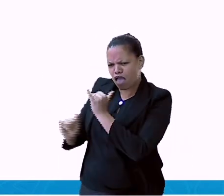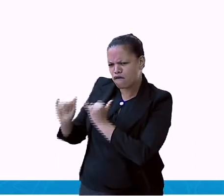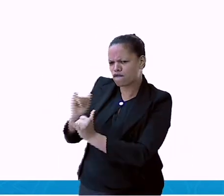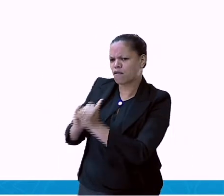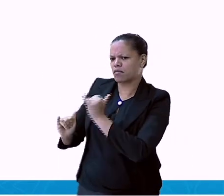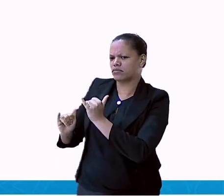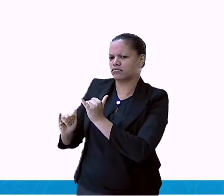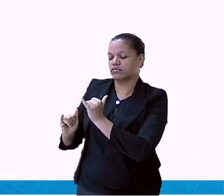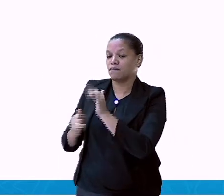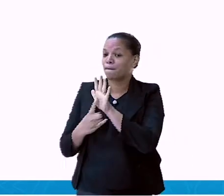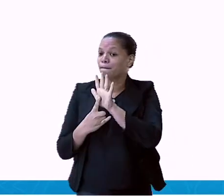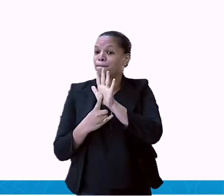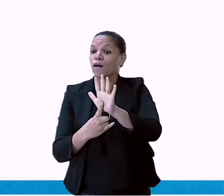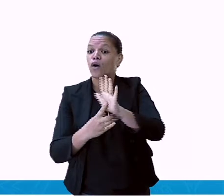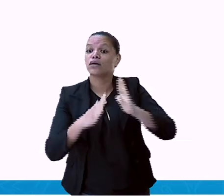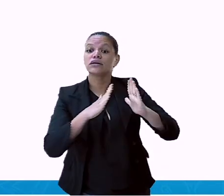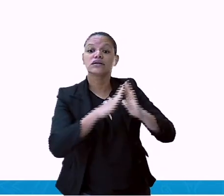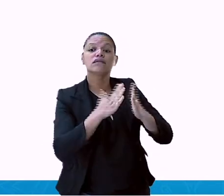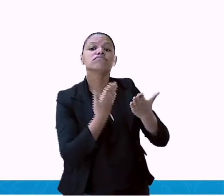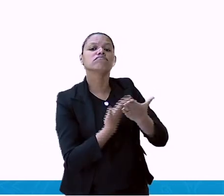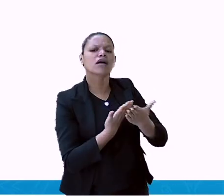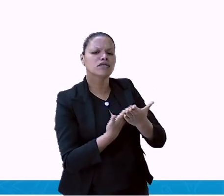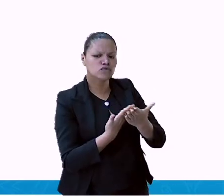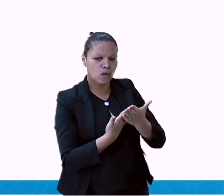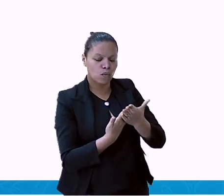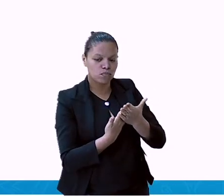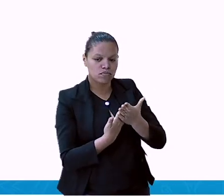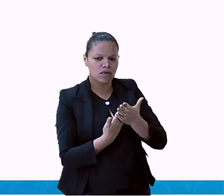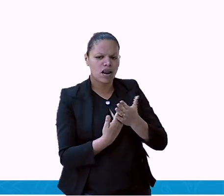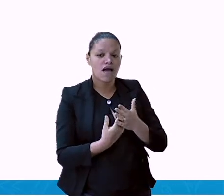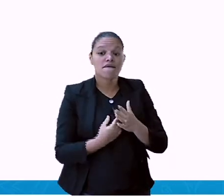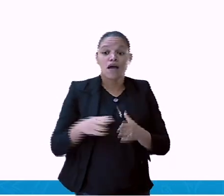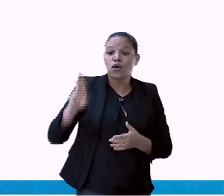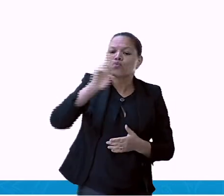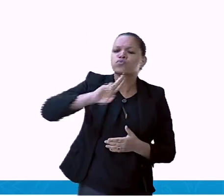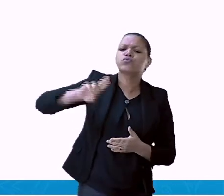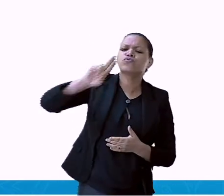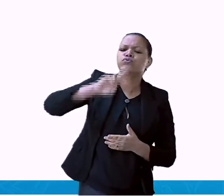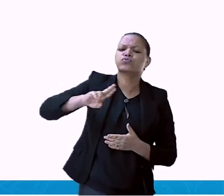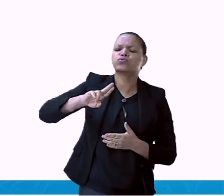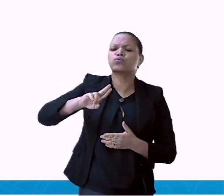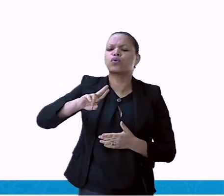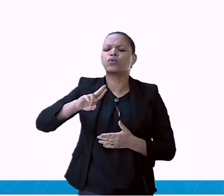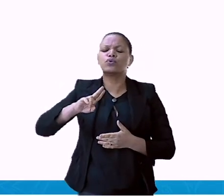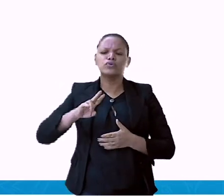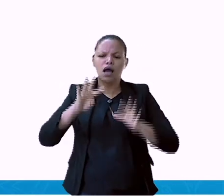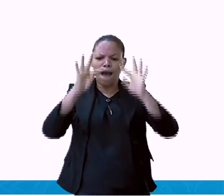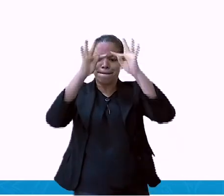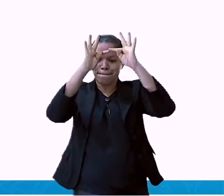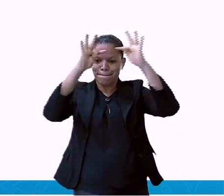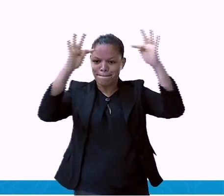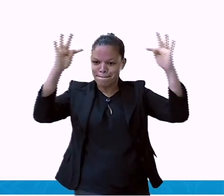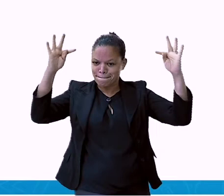uma tabela. Vamos analisar aqui. Então, ela deu o título, número de alunos